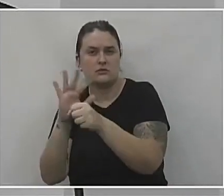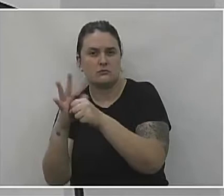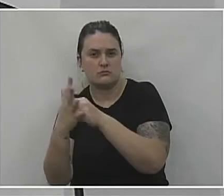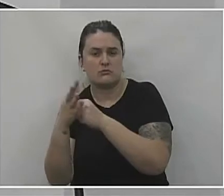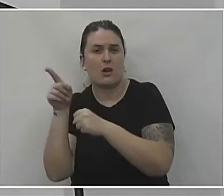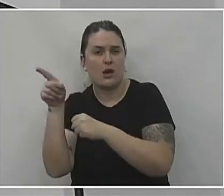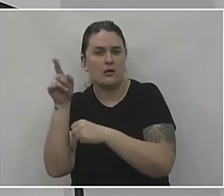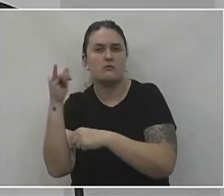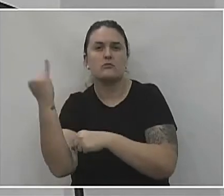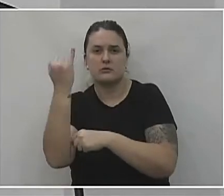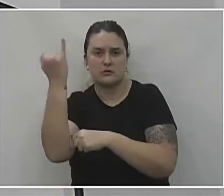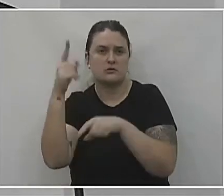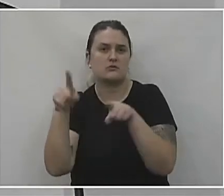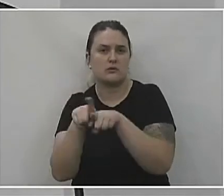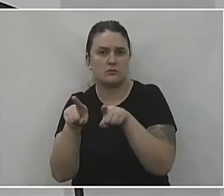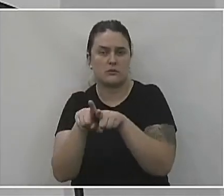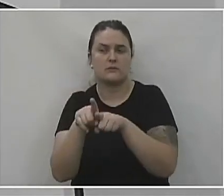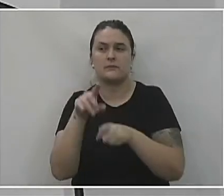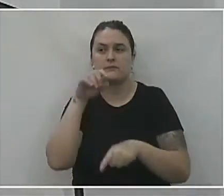importância para todos.